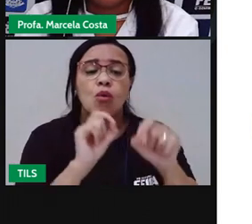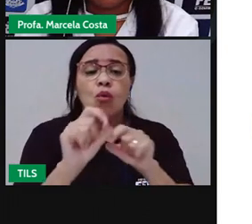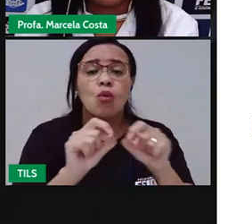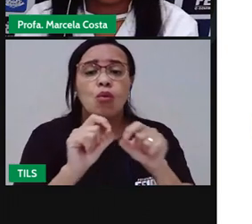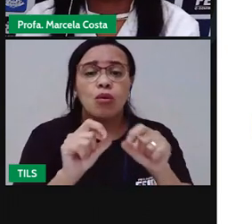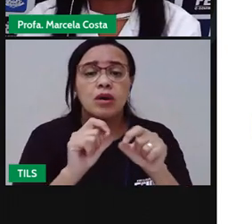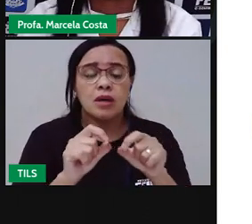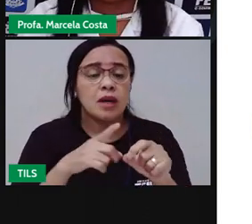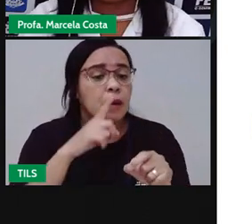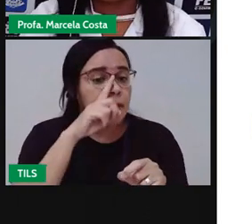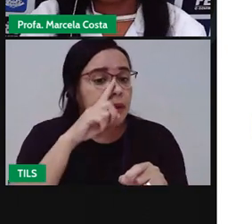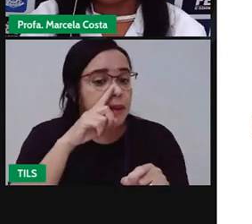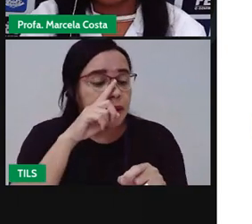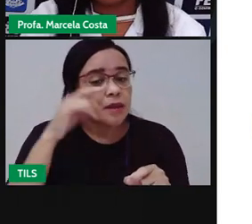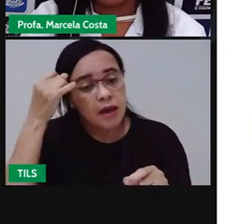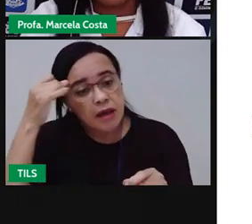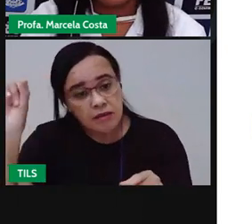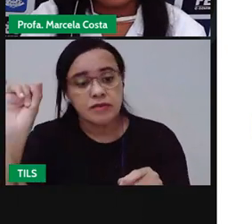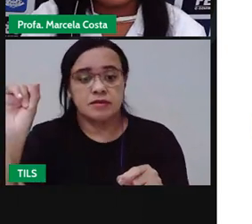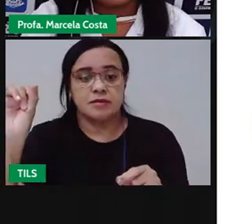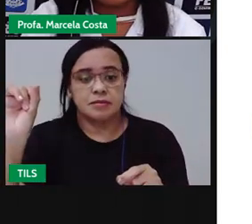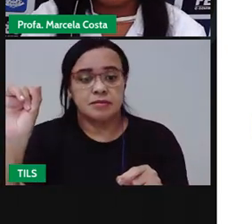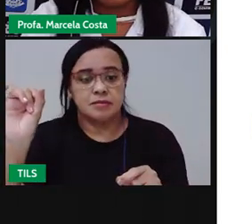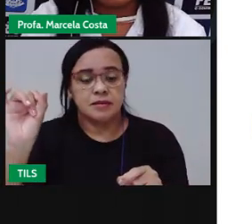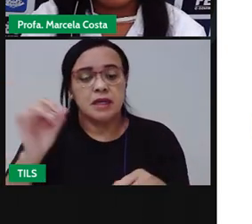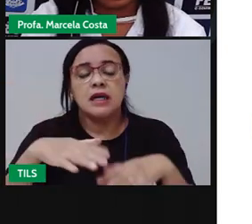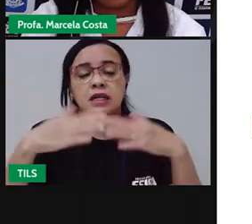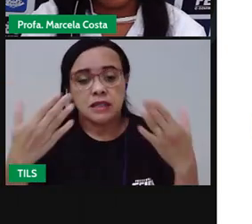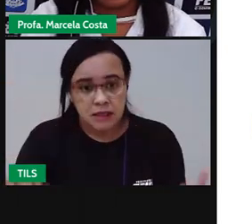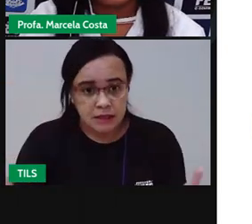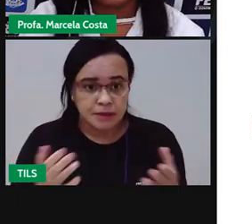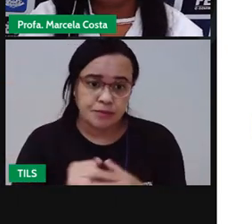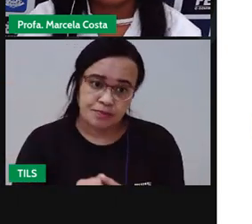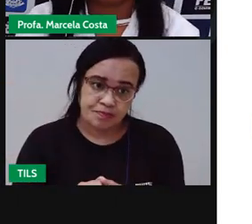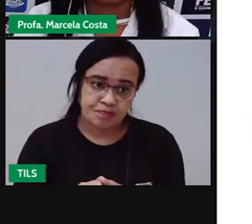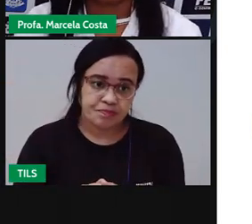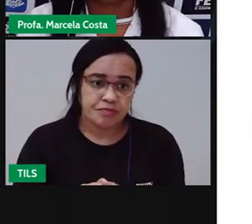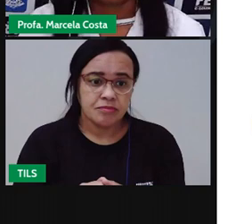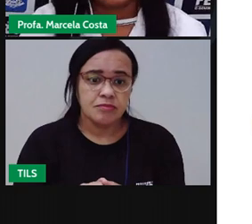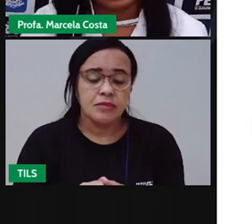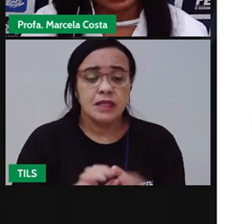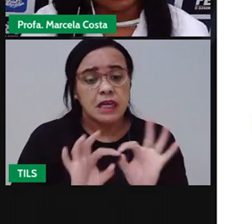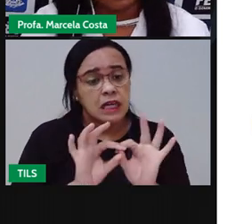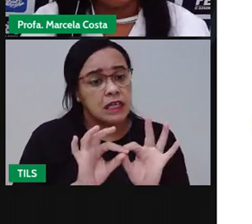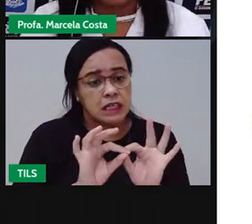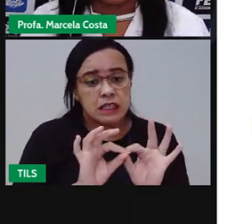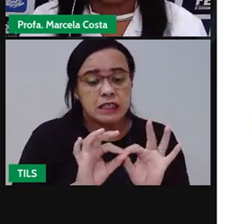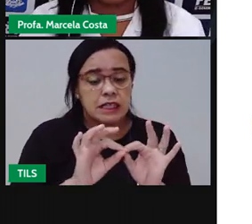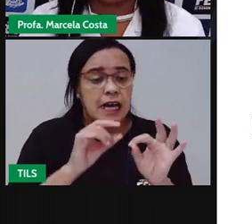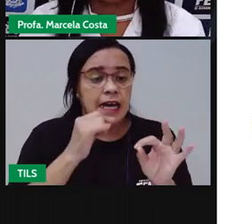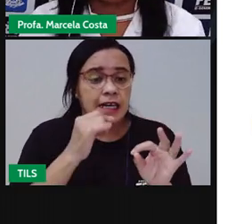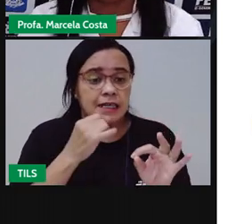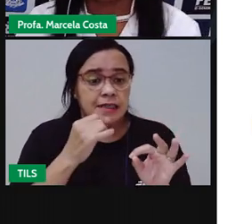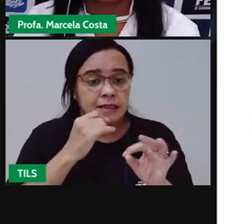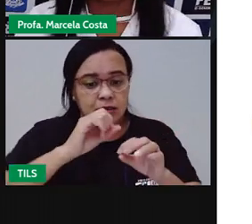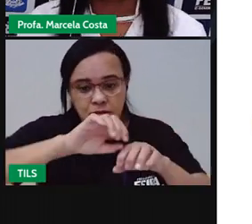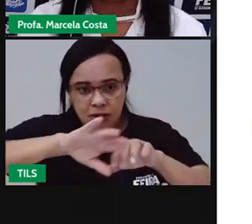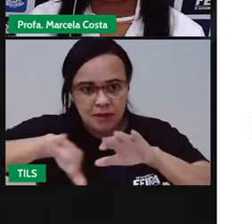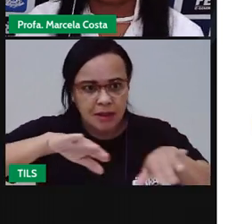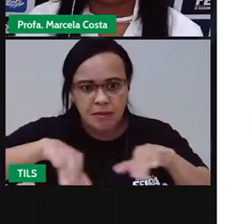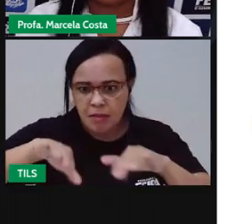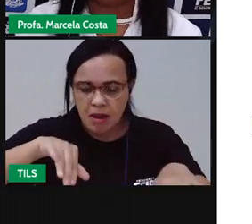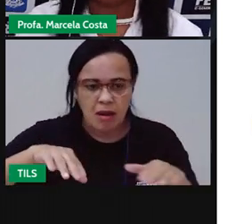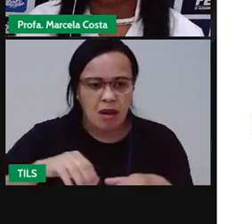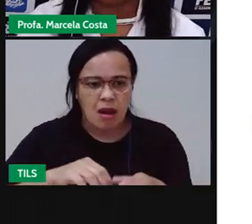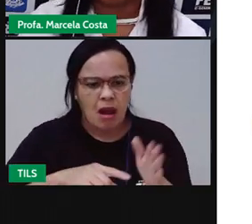produtos tóxicos e recipientes destinados à alimentação também representam um perigo para as crianças, porque